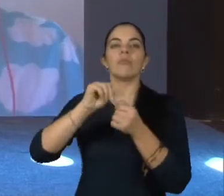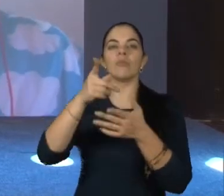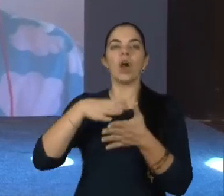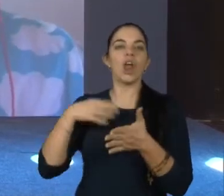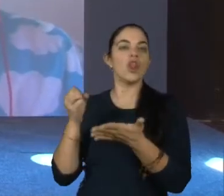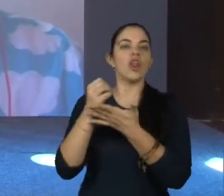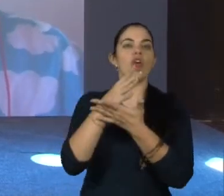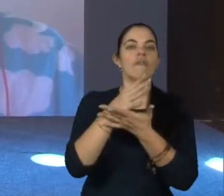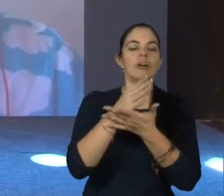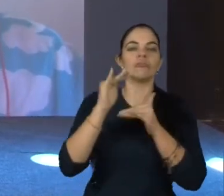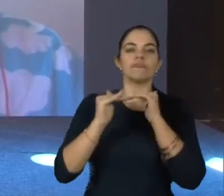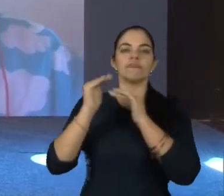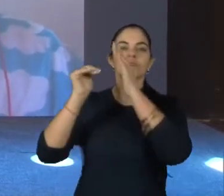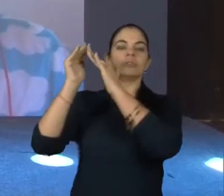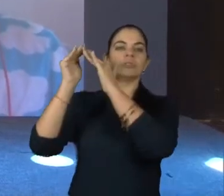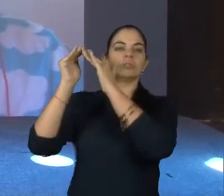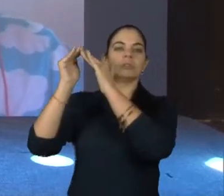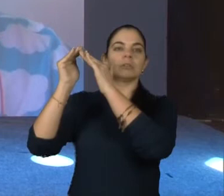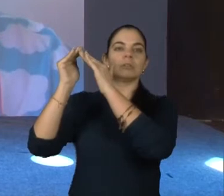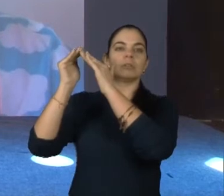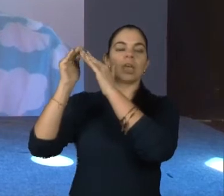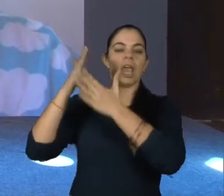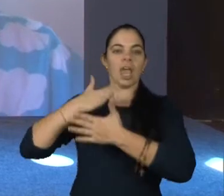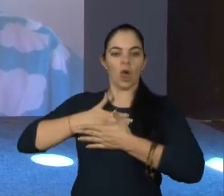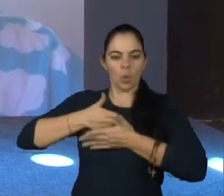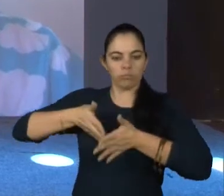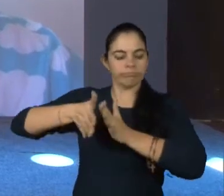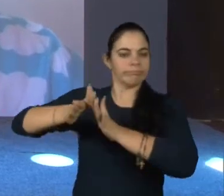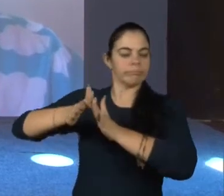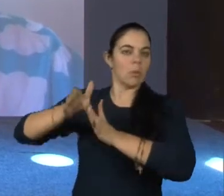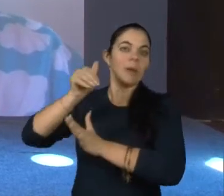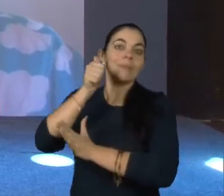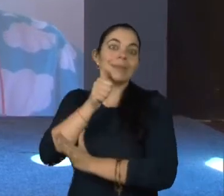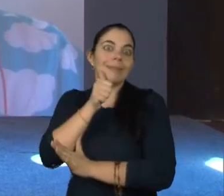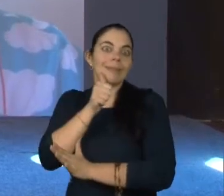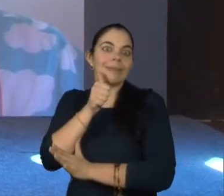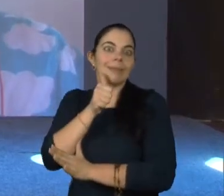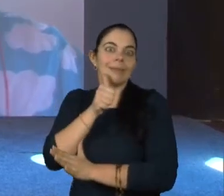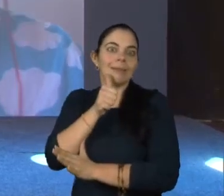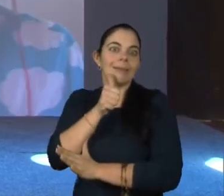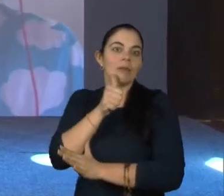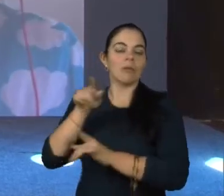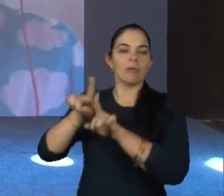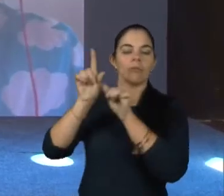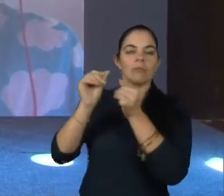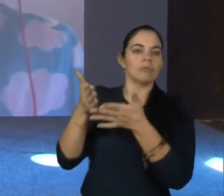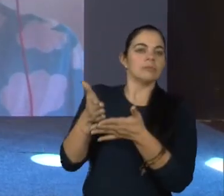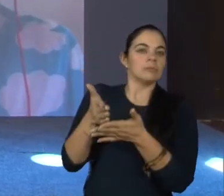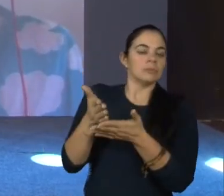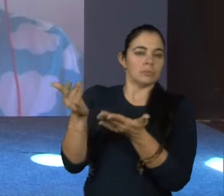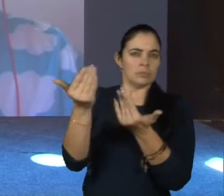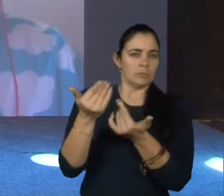construção. Eu, por exemplo, entrei uma menina e quando... entrei uma menina para esse meio digital de fluência.